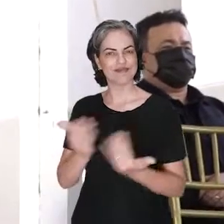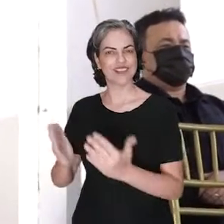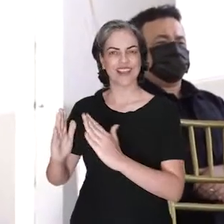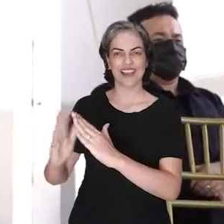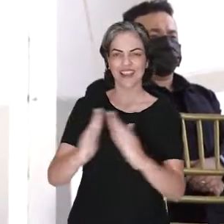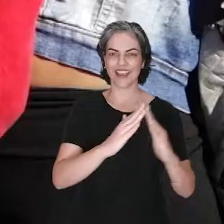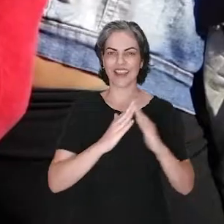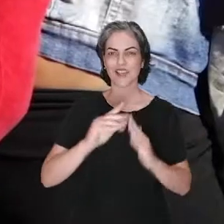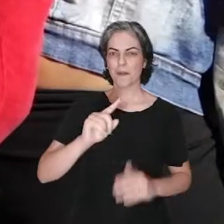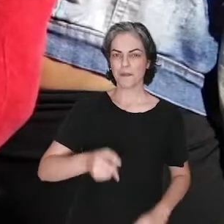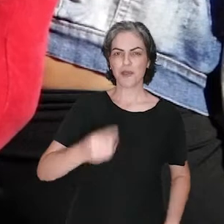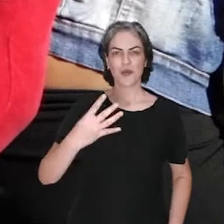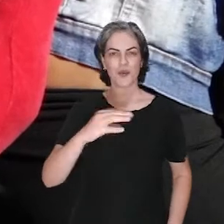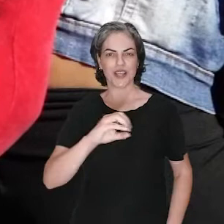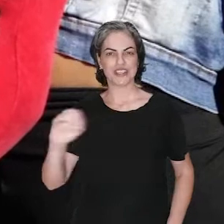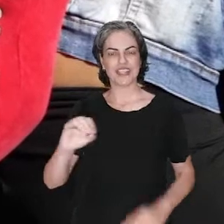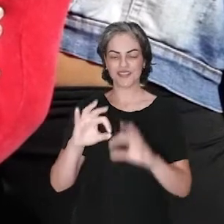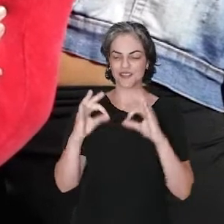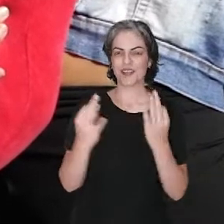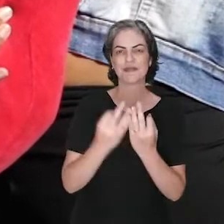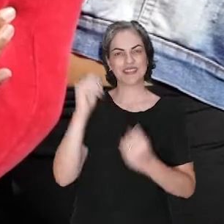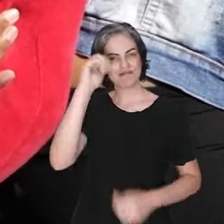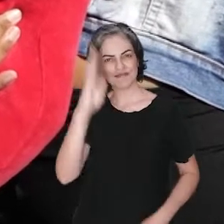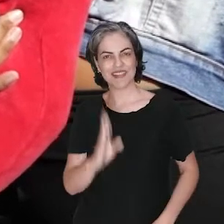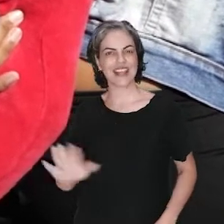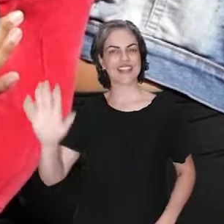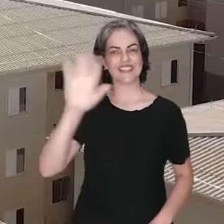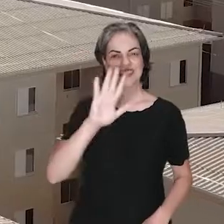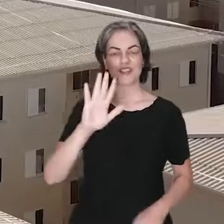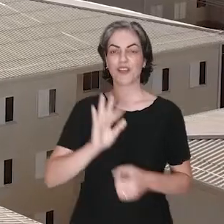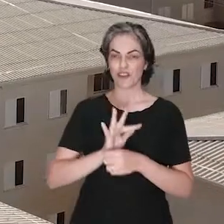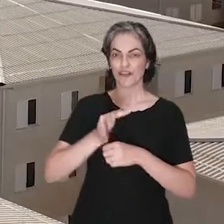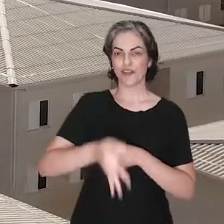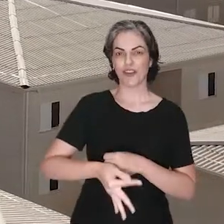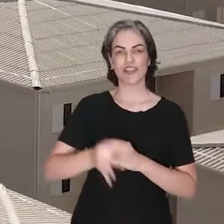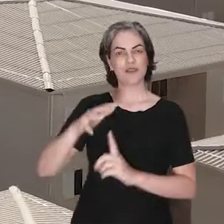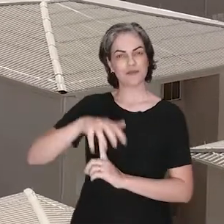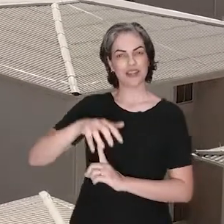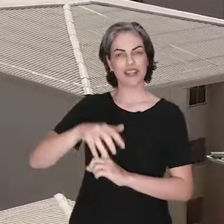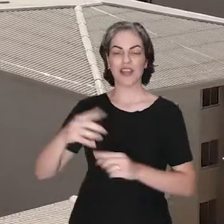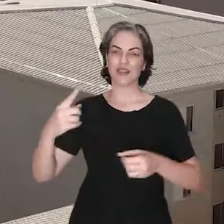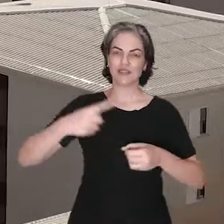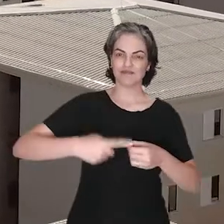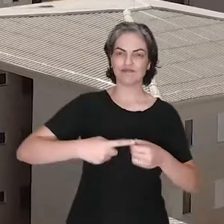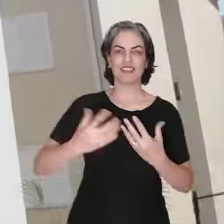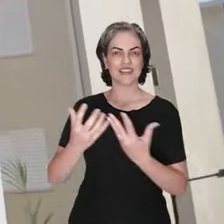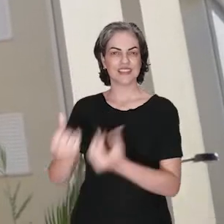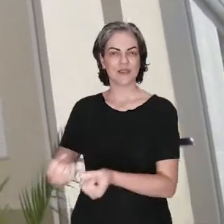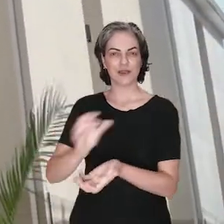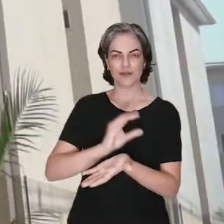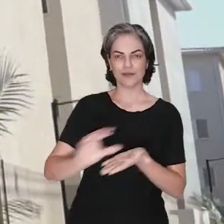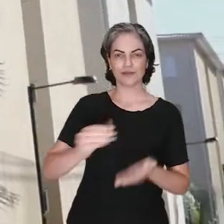sonho da casa própria para mais de 1.400 famílias espalhadas pelo Brasil. Em Foz do Iguaçu, no Paraná, o condomínio Boice